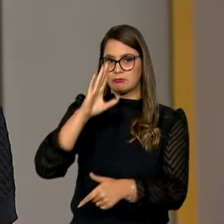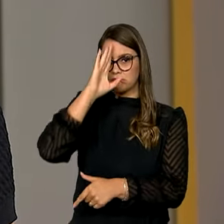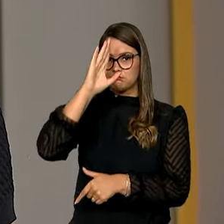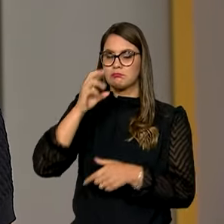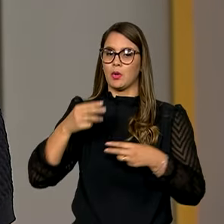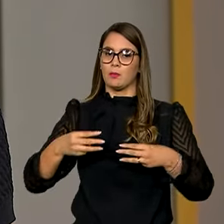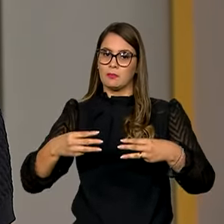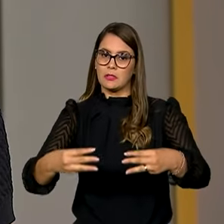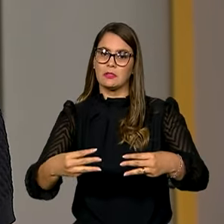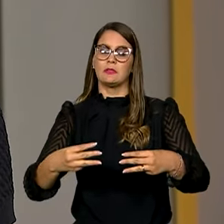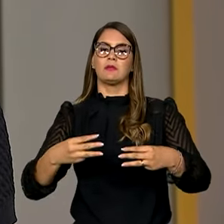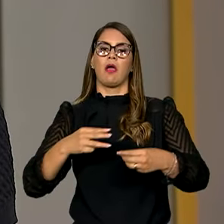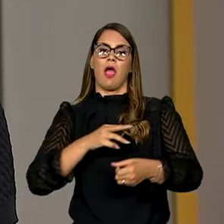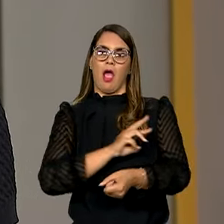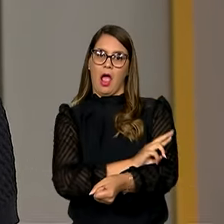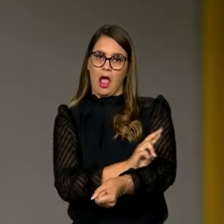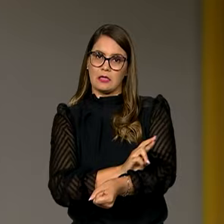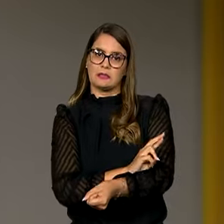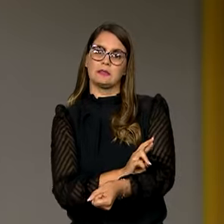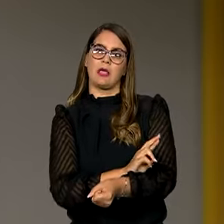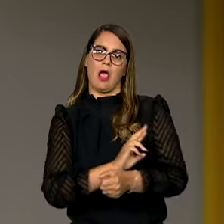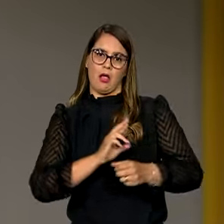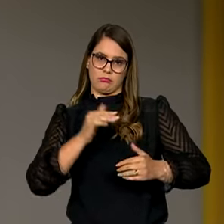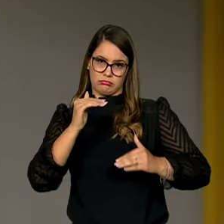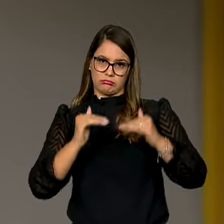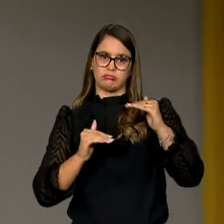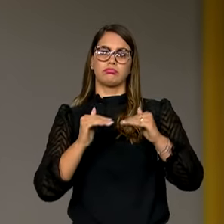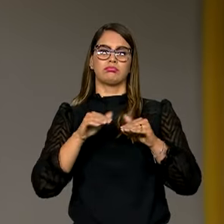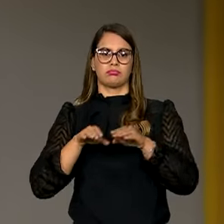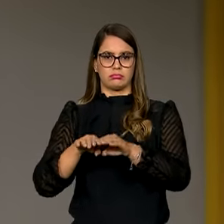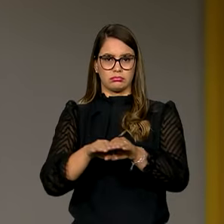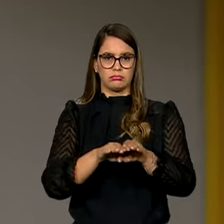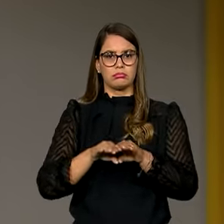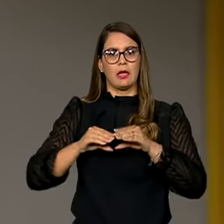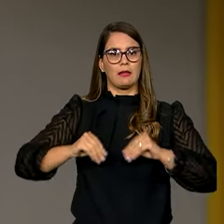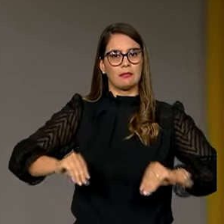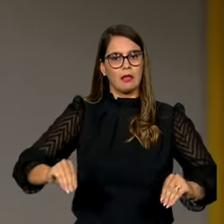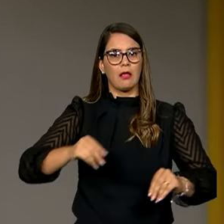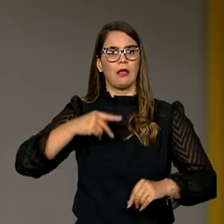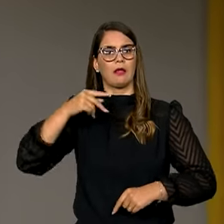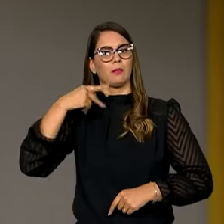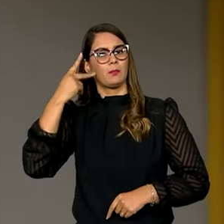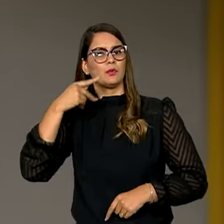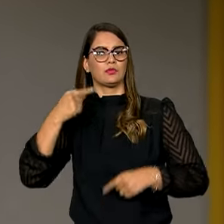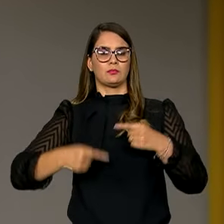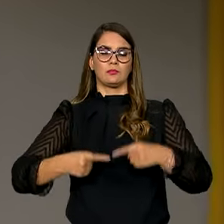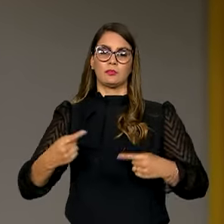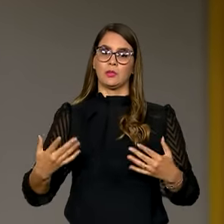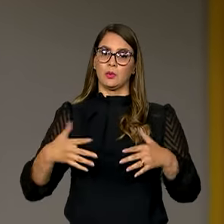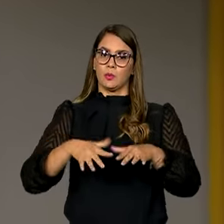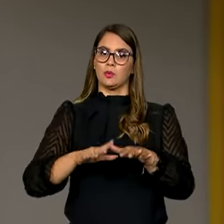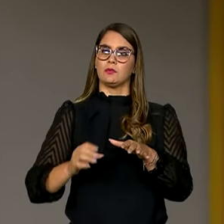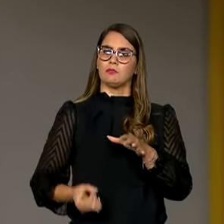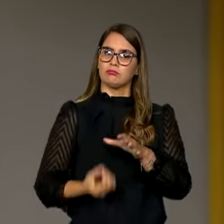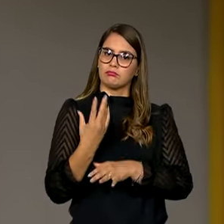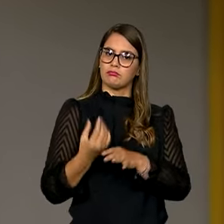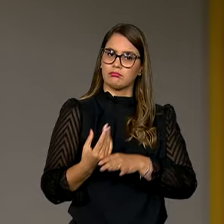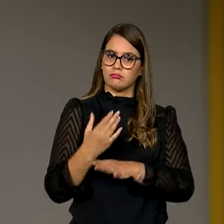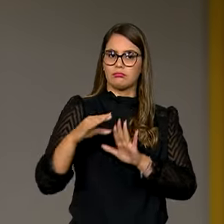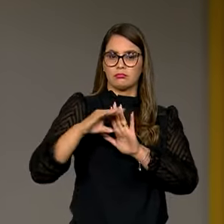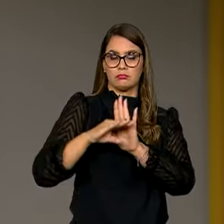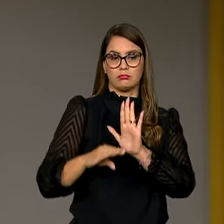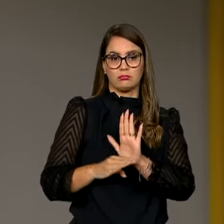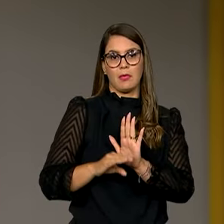do Ministério da Igualdade Racial. Acesso à terra, as políticas públicas e inclusão produtiva são eixos do